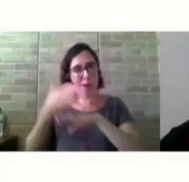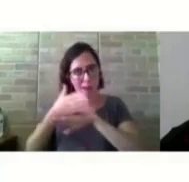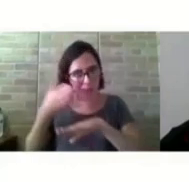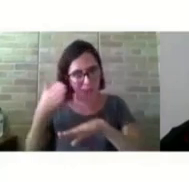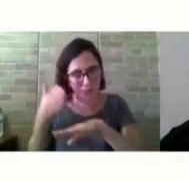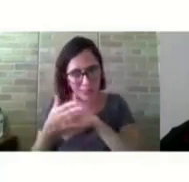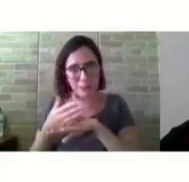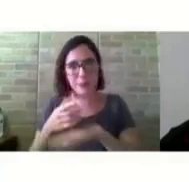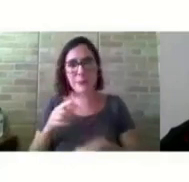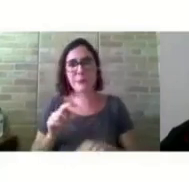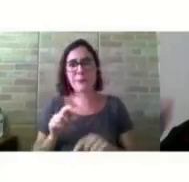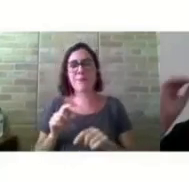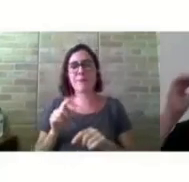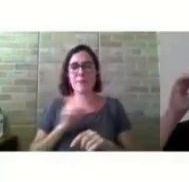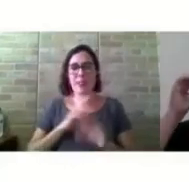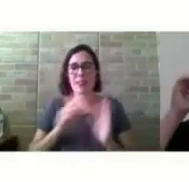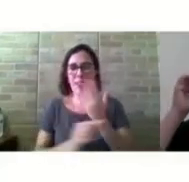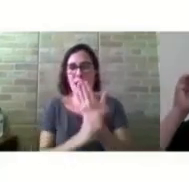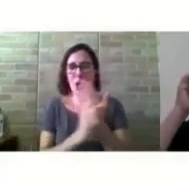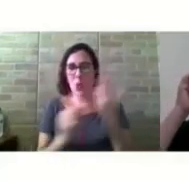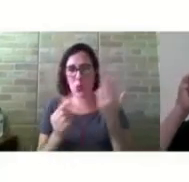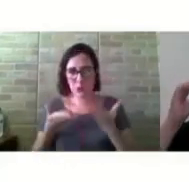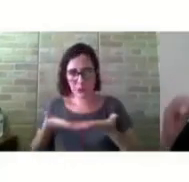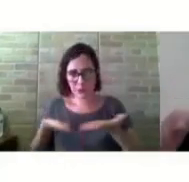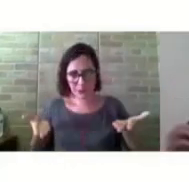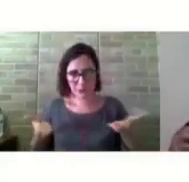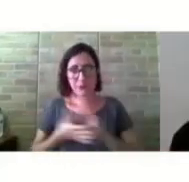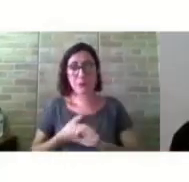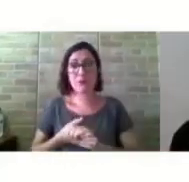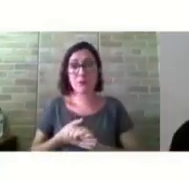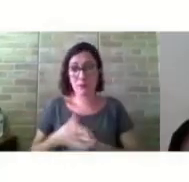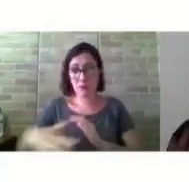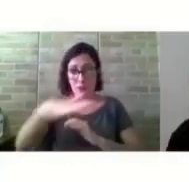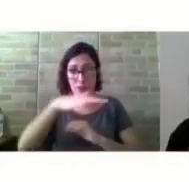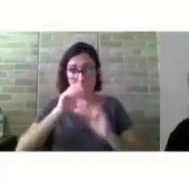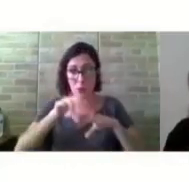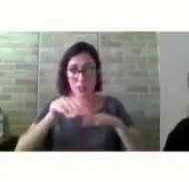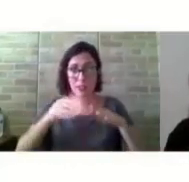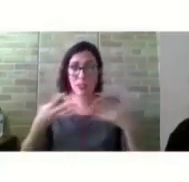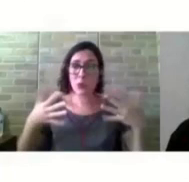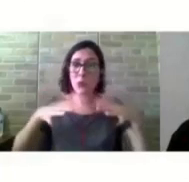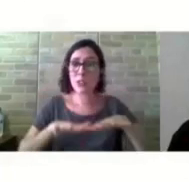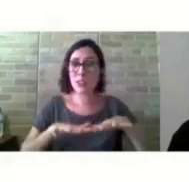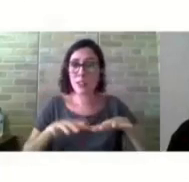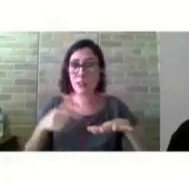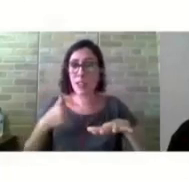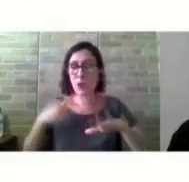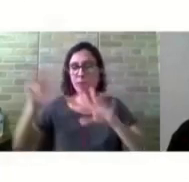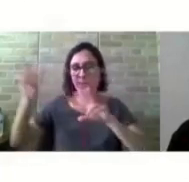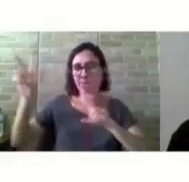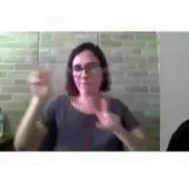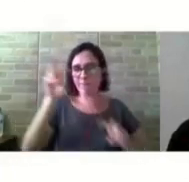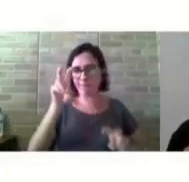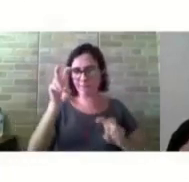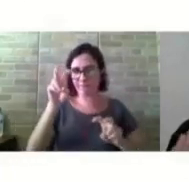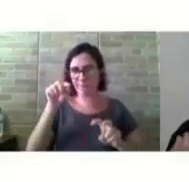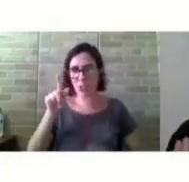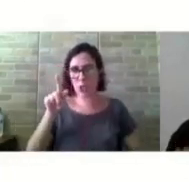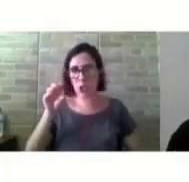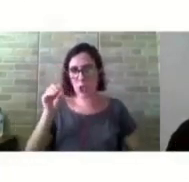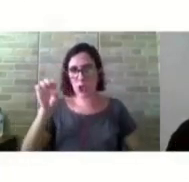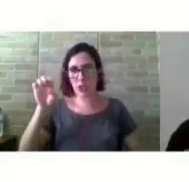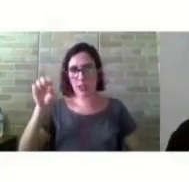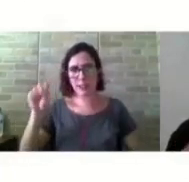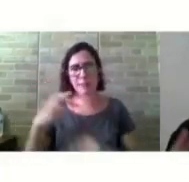Bonilla e Oliveira. Na educação inclusiva, eu quis trazer essa situação de Góes, que eu acho muito importante e que